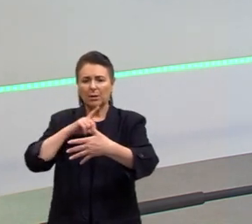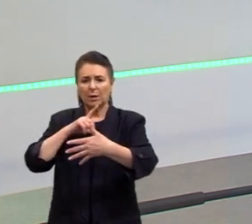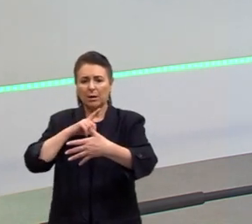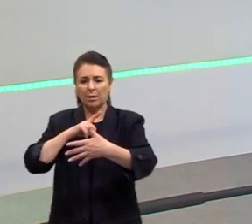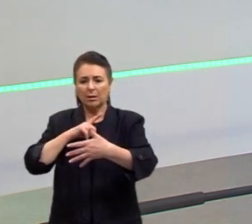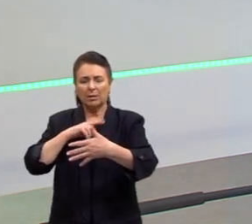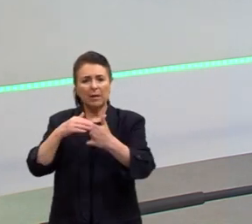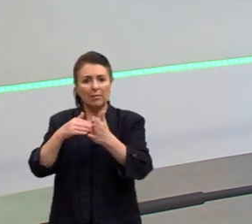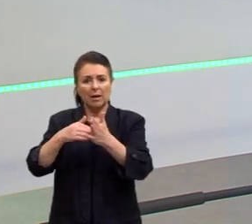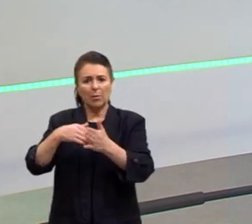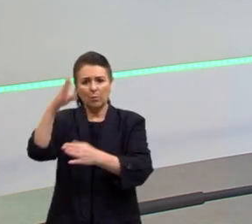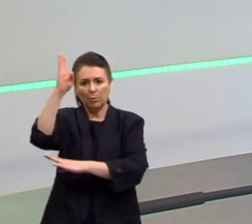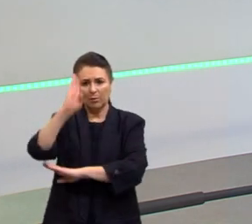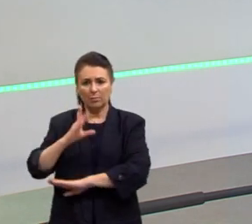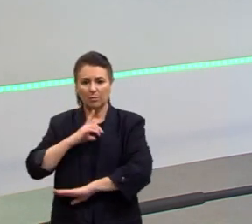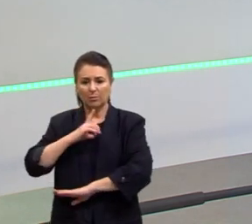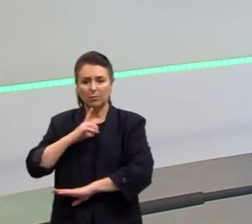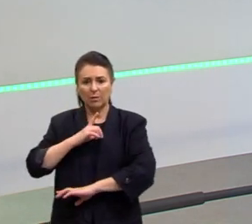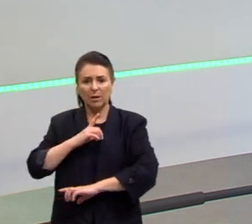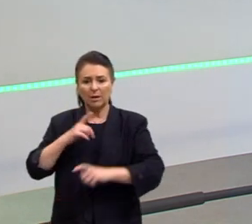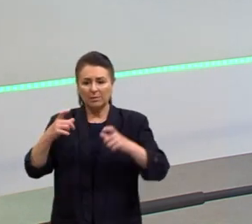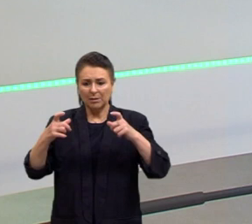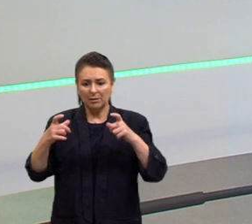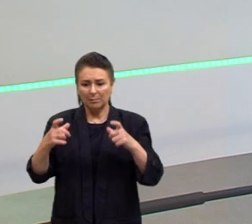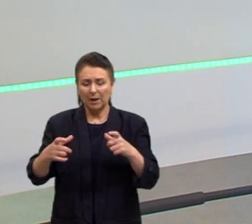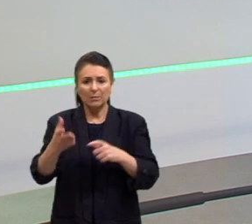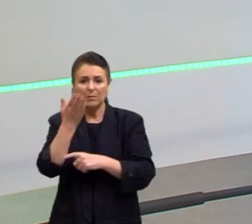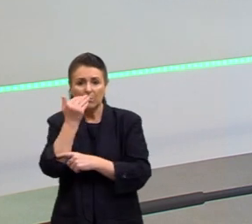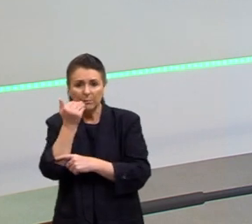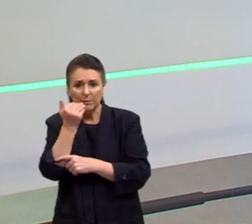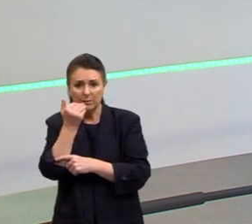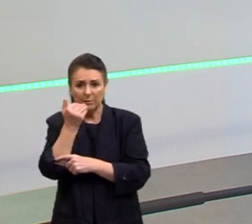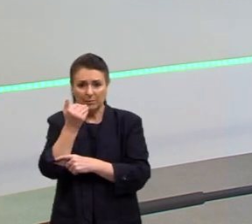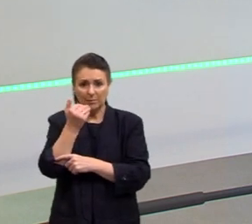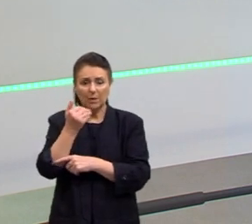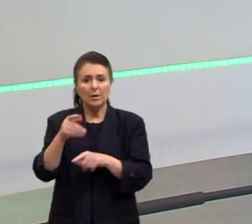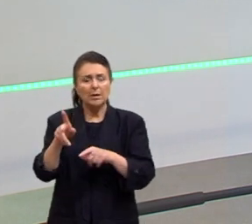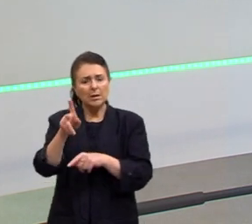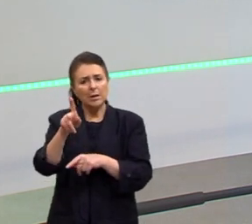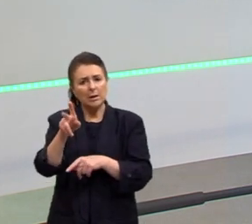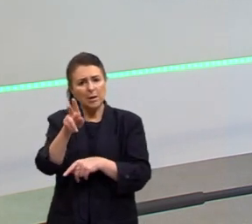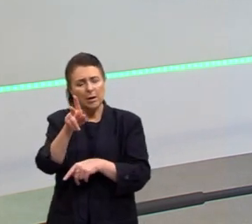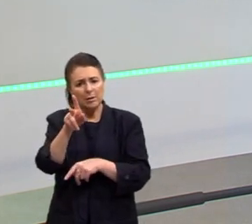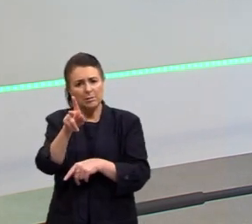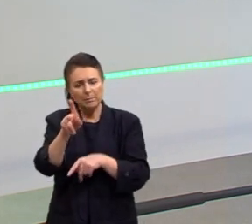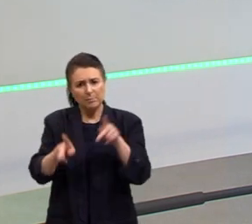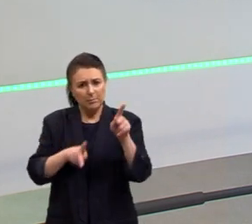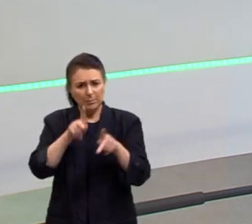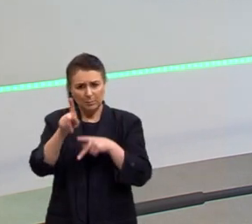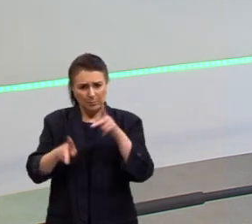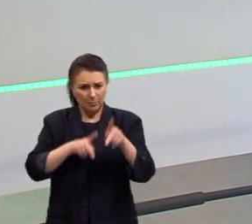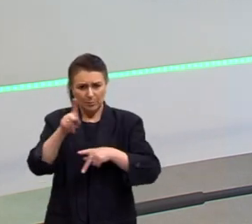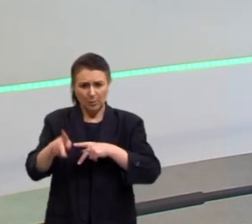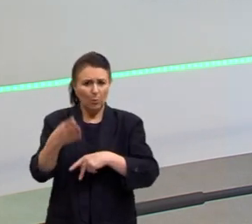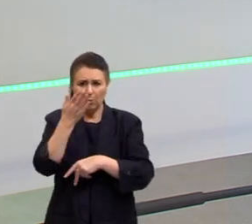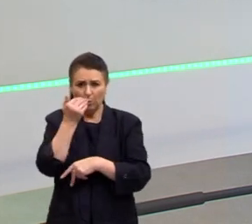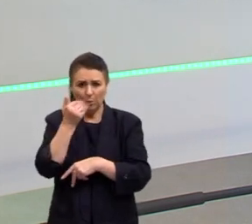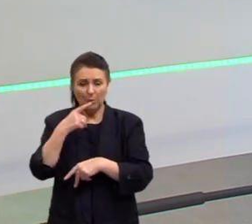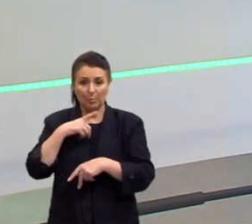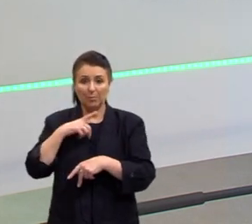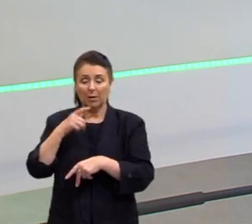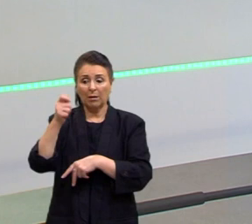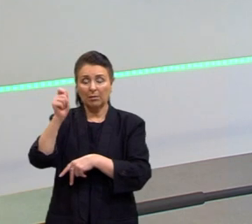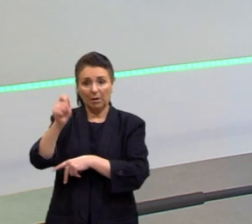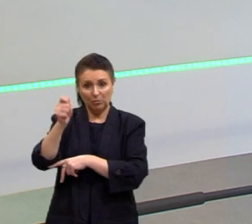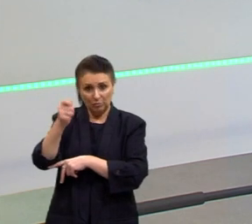Brasil, nós temos esse prato. E ele é um prato muito popular. Mas nós temos a empanada argentina,